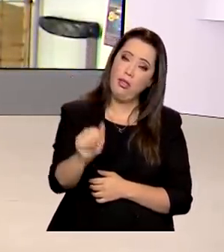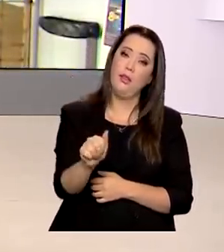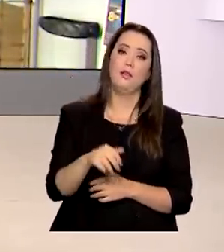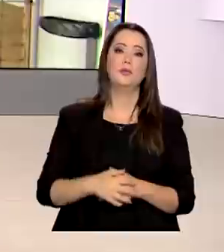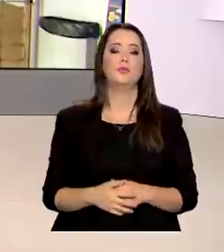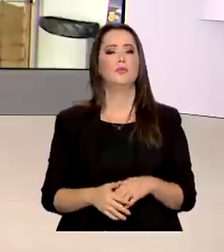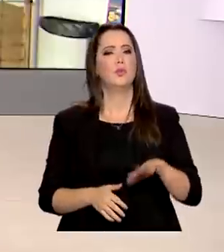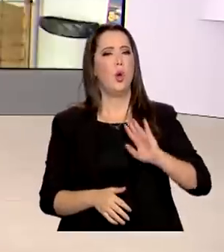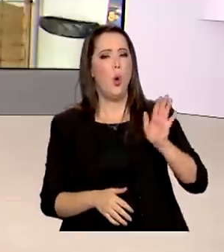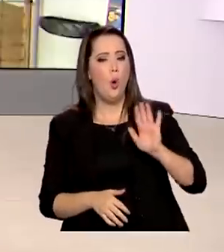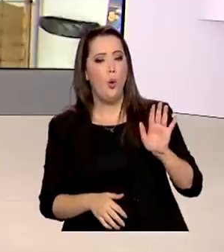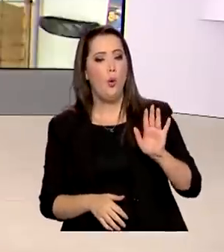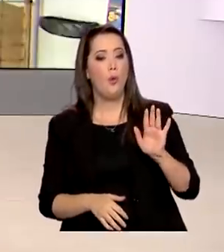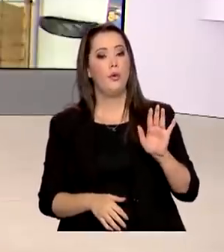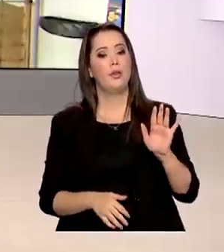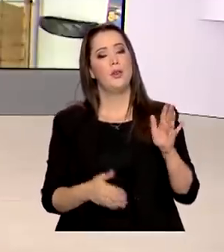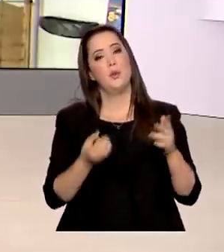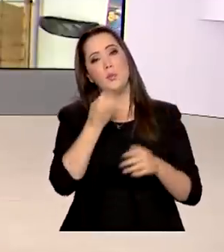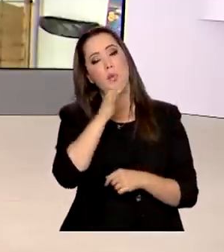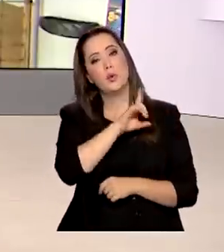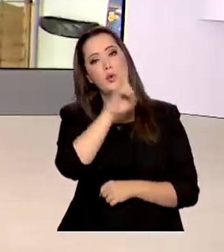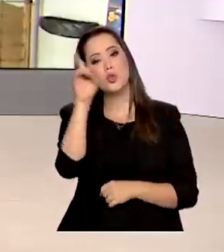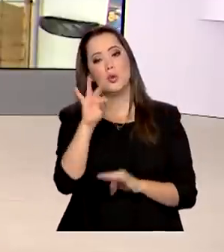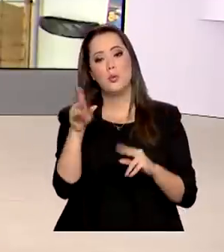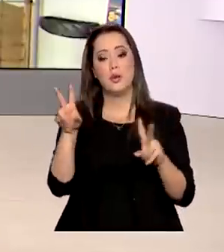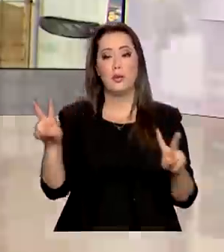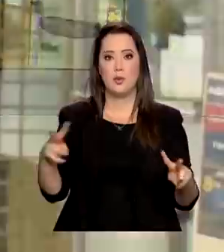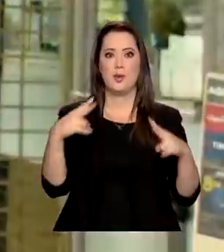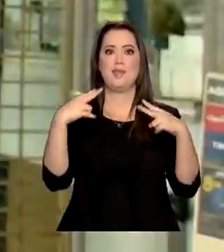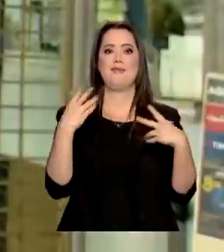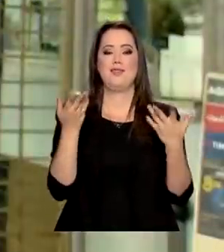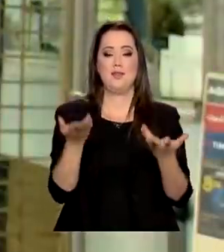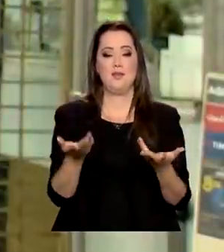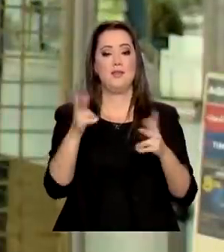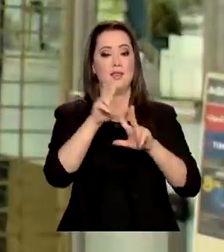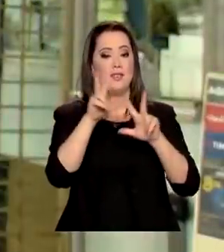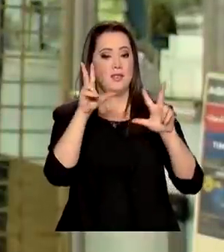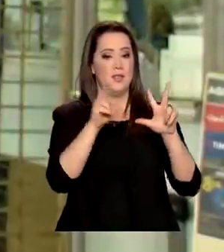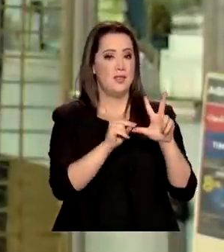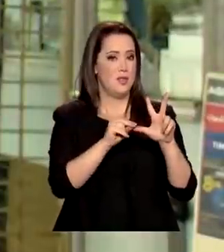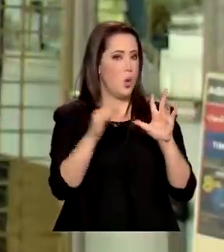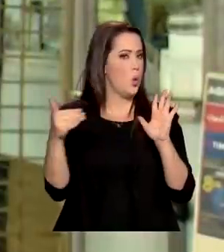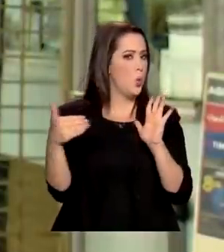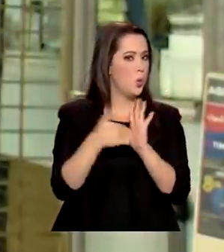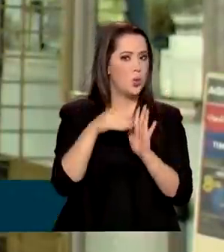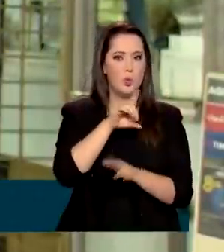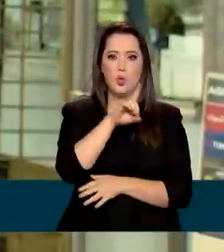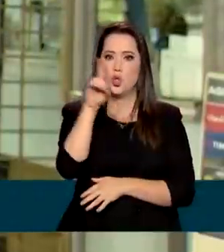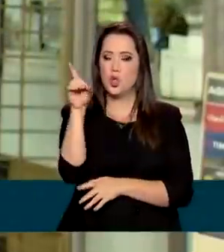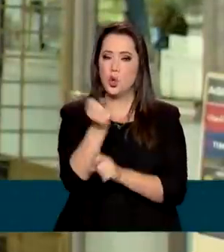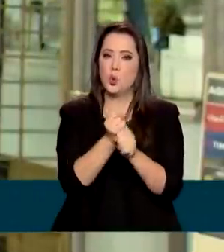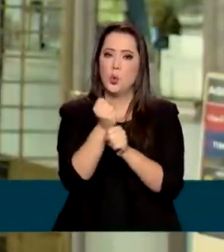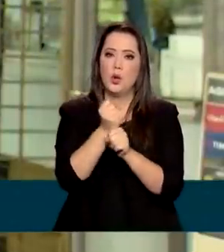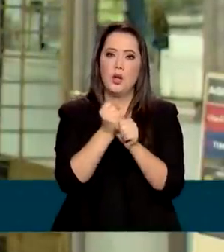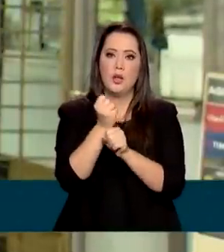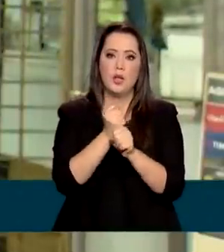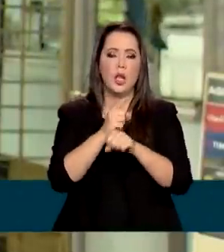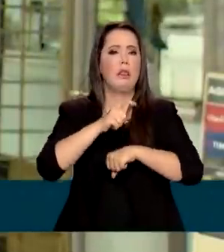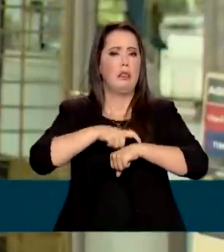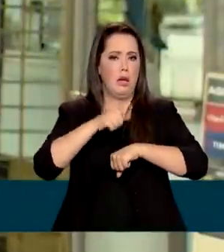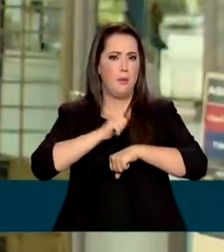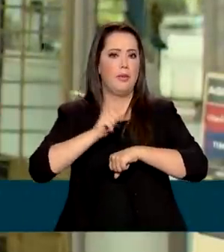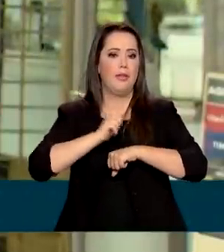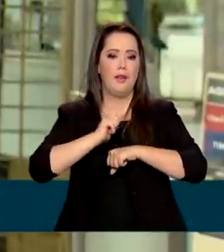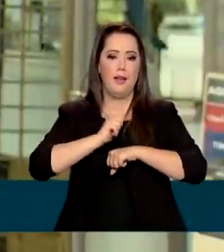Oi, Luciana. Bom dia para você, bom dia para todo mundo que acompanha a TV Brasil. Último dia do ano e olha, ainda dá tempo de